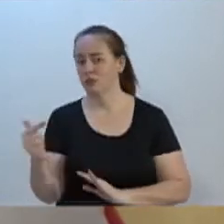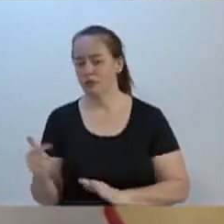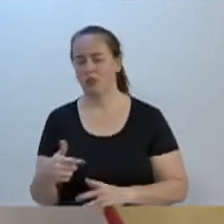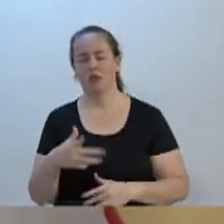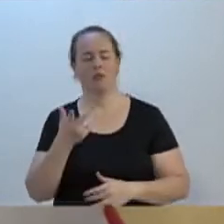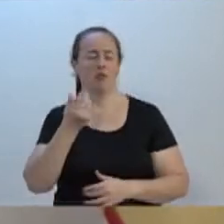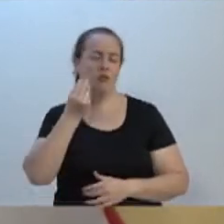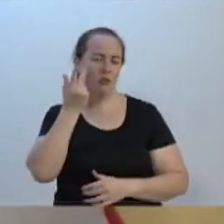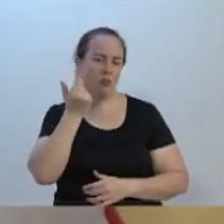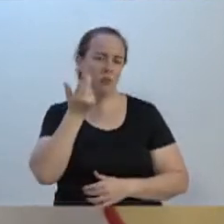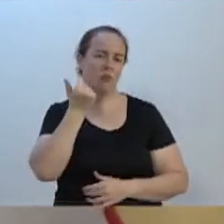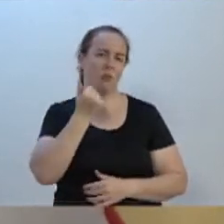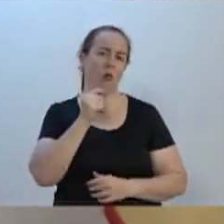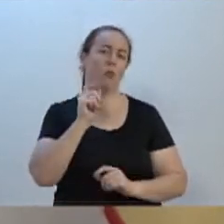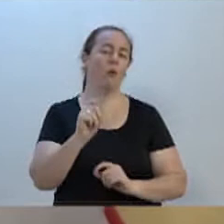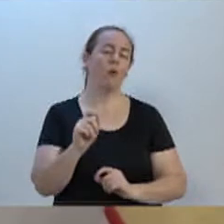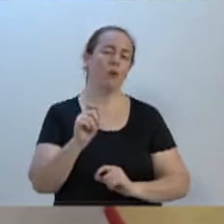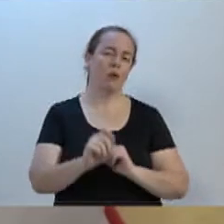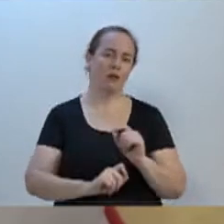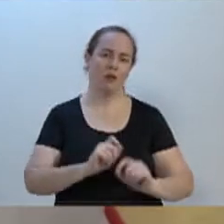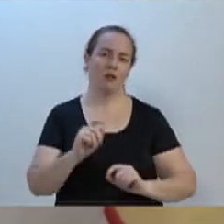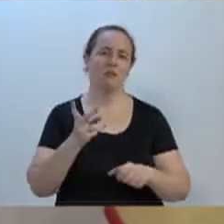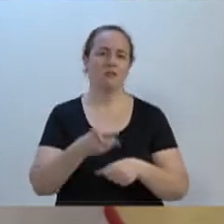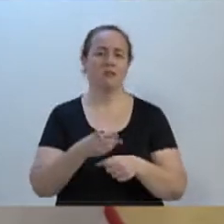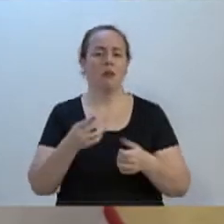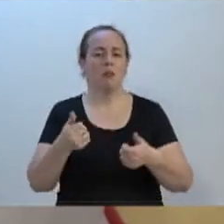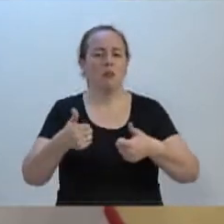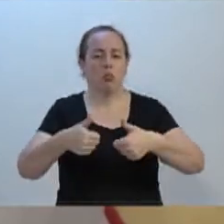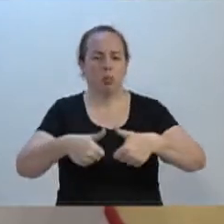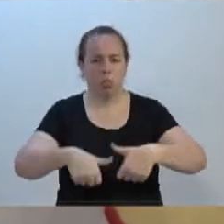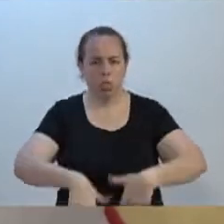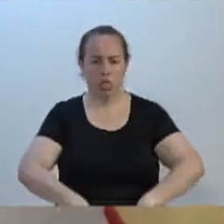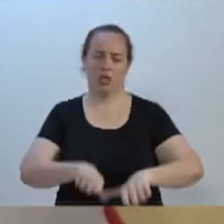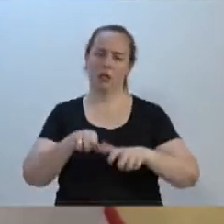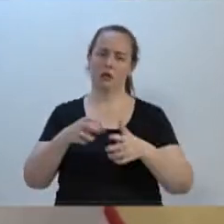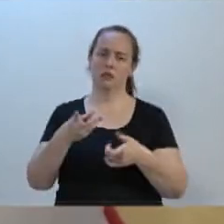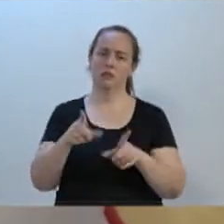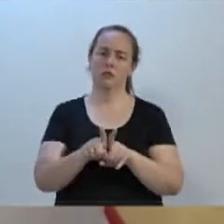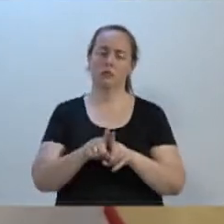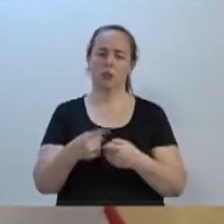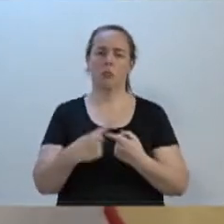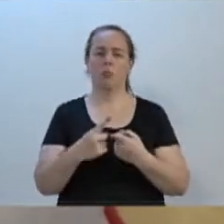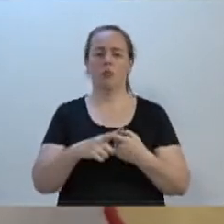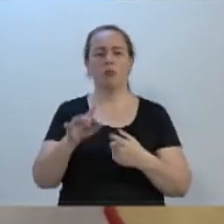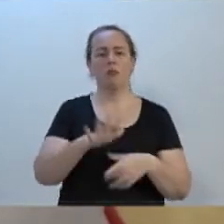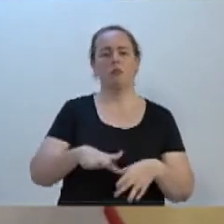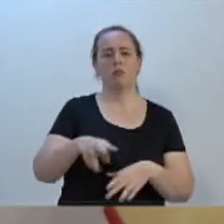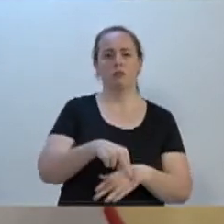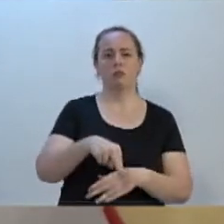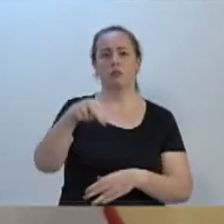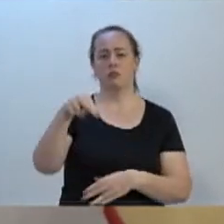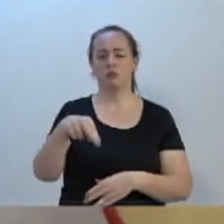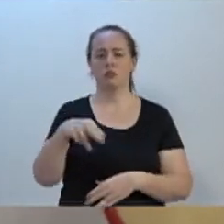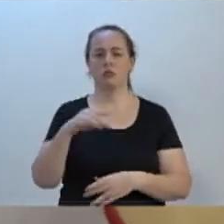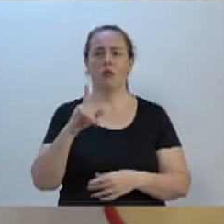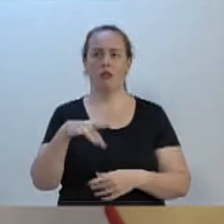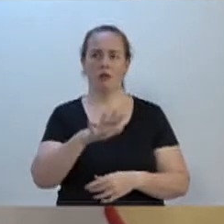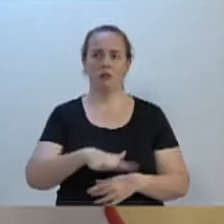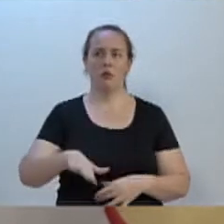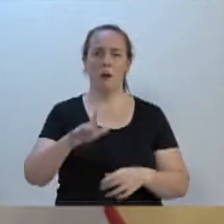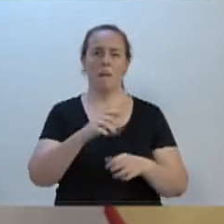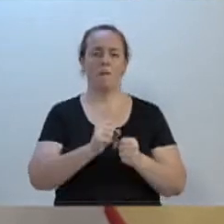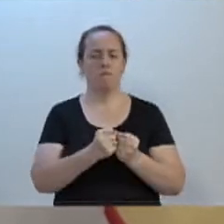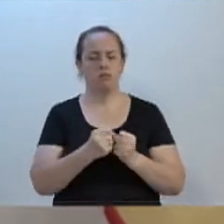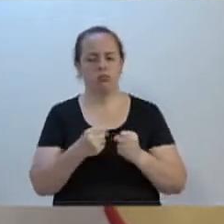essa situação fique cada vez pior. Até porque a região norte da cidade é a região, sem dúvida nenhuma, que mais